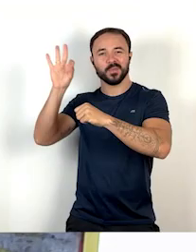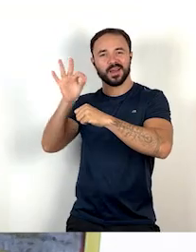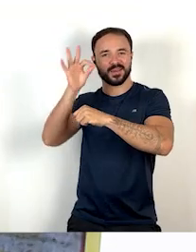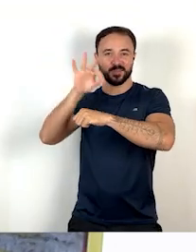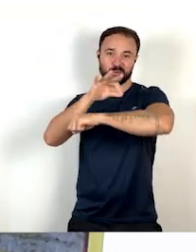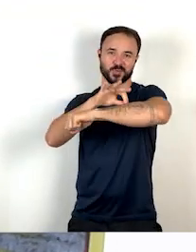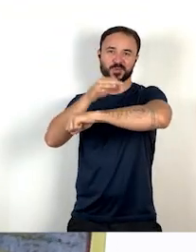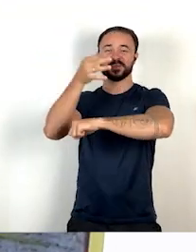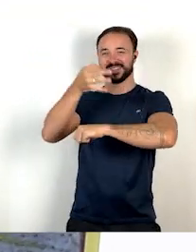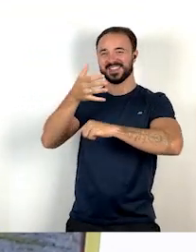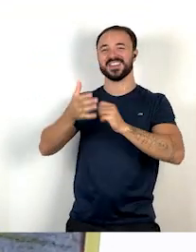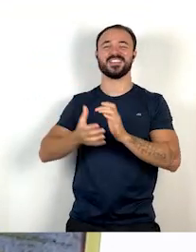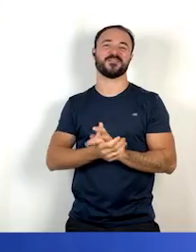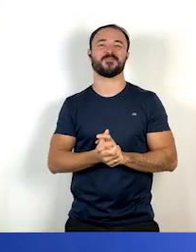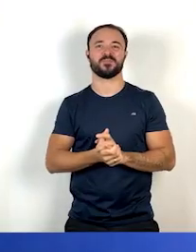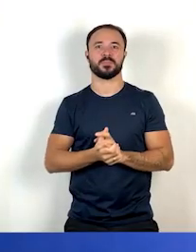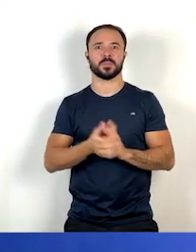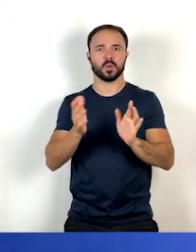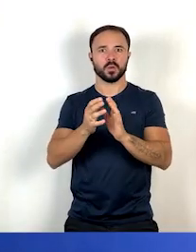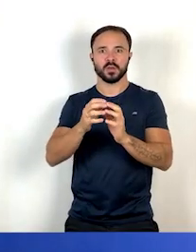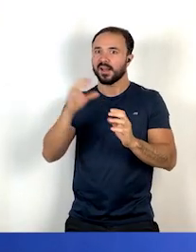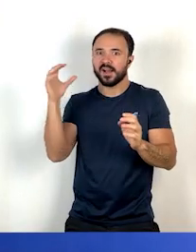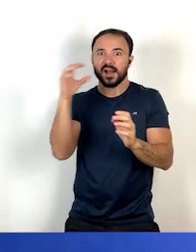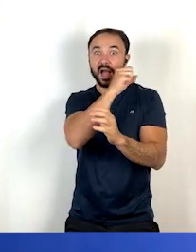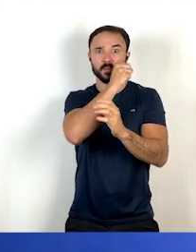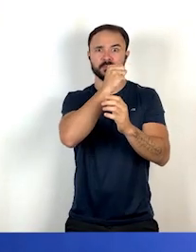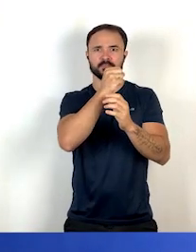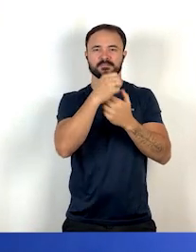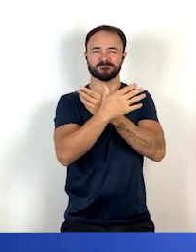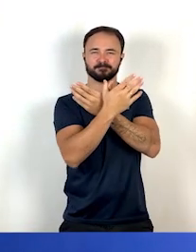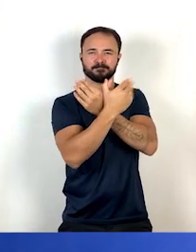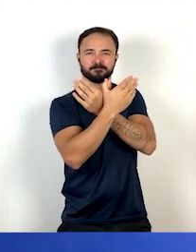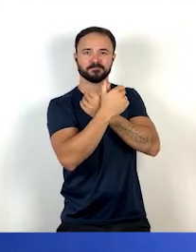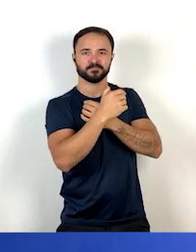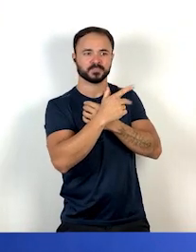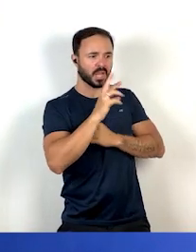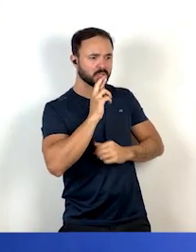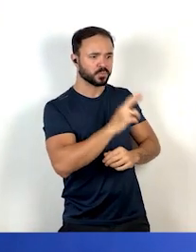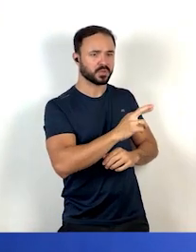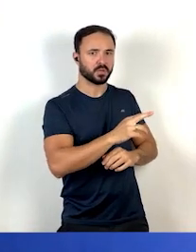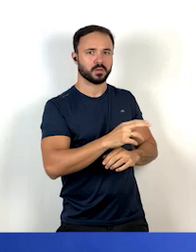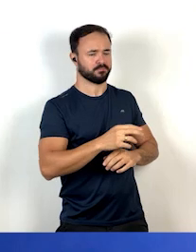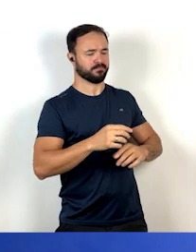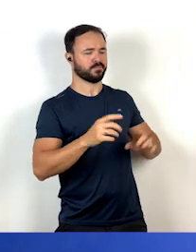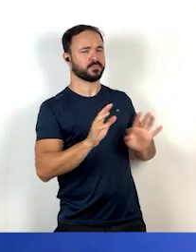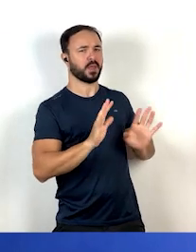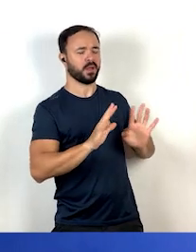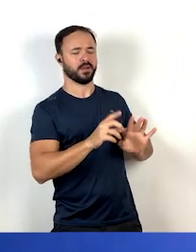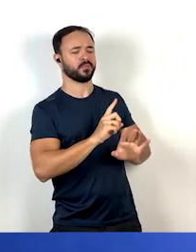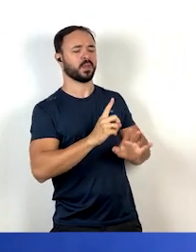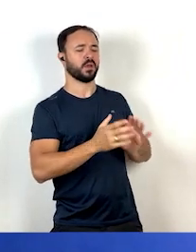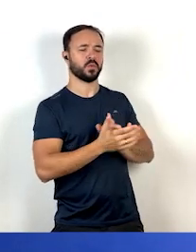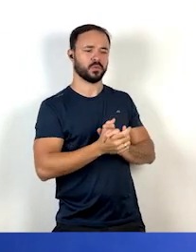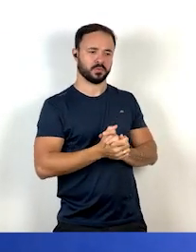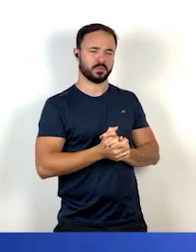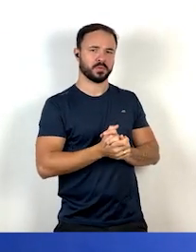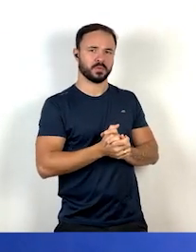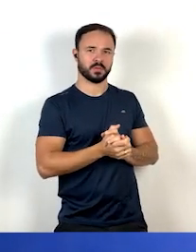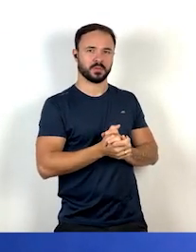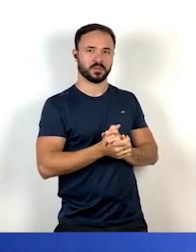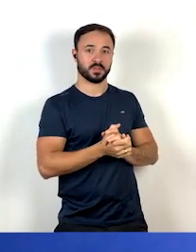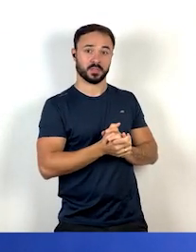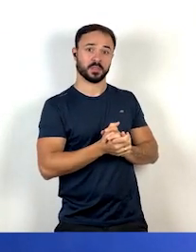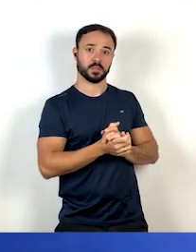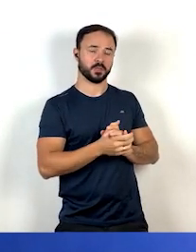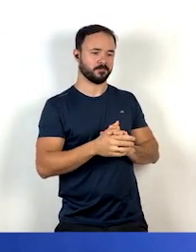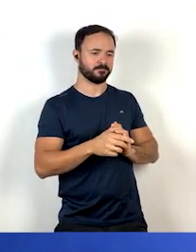Maribondo. Isso mesmo. Mais que depressa, o bico de calombo respondeu, Não, não,